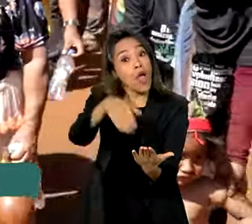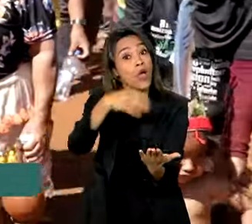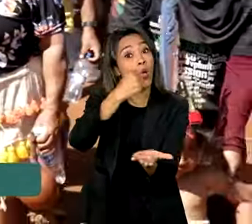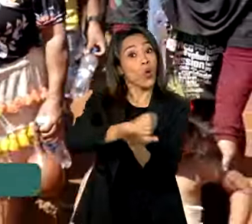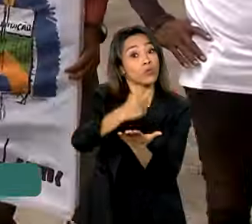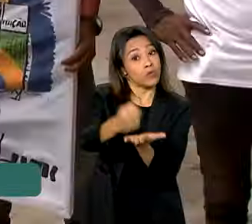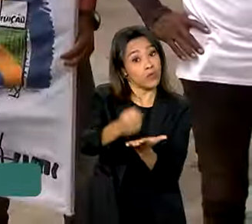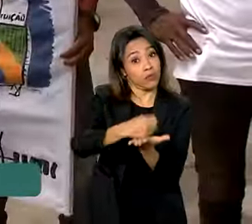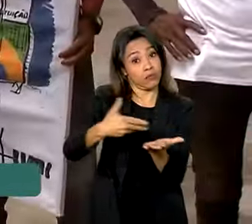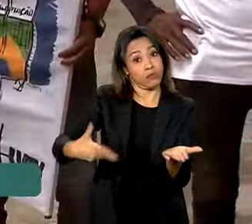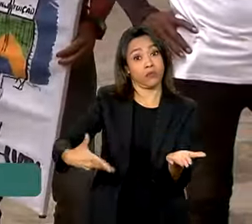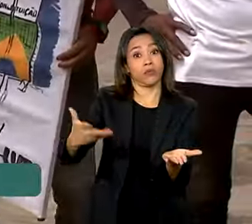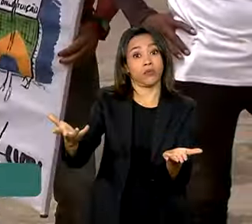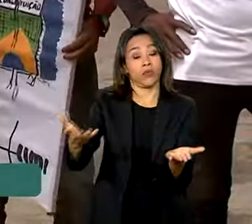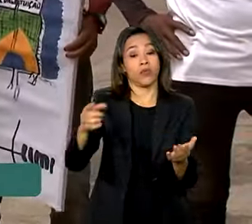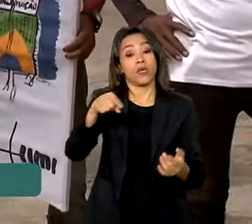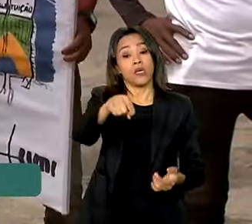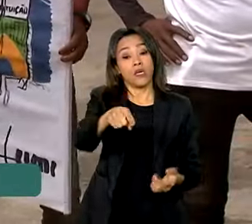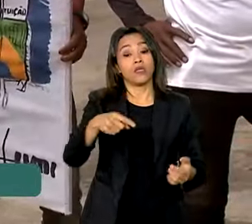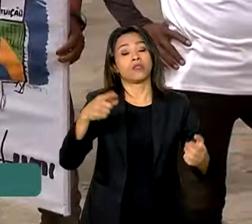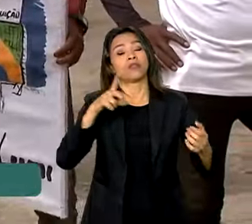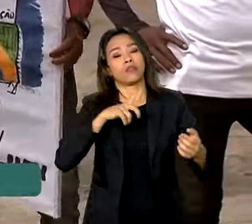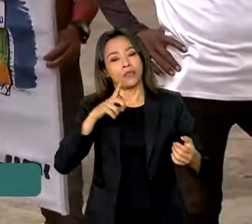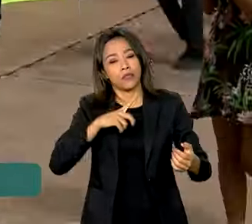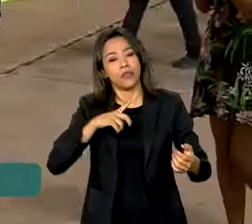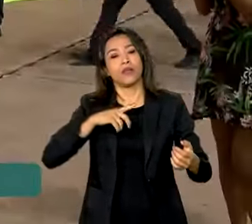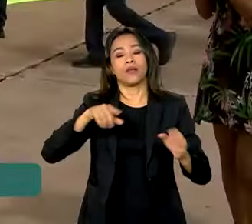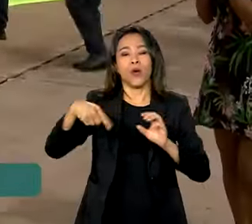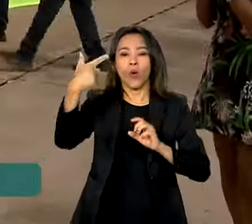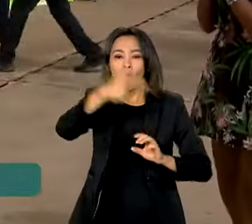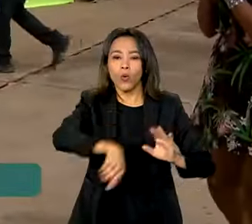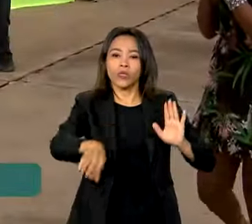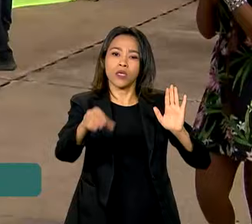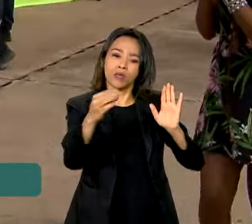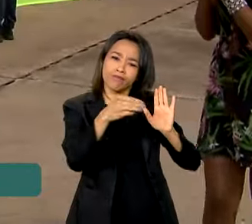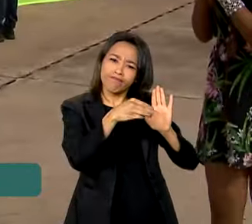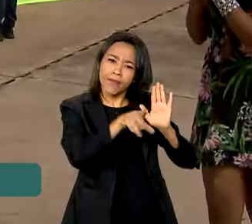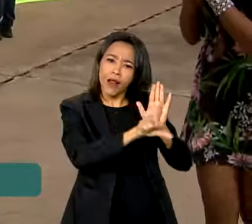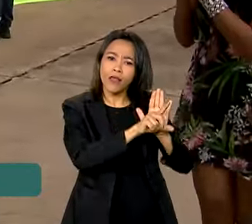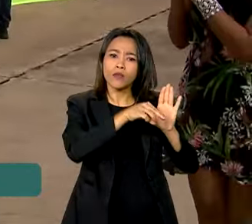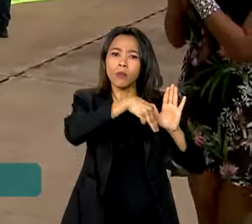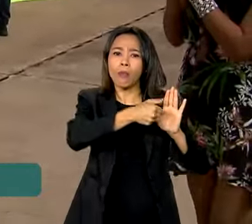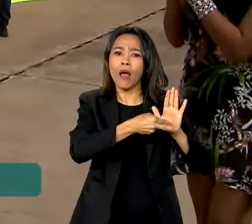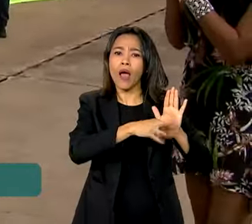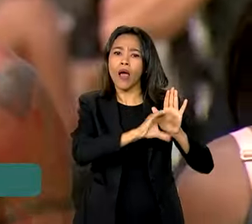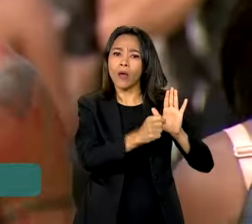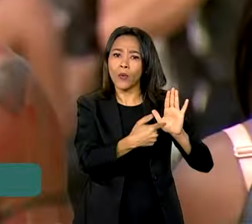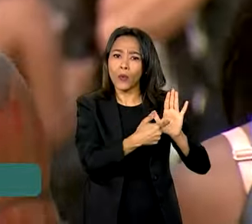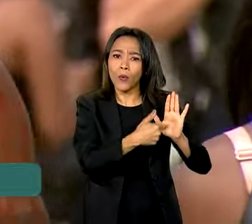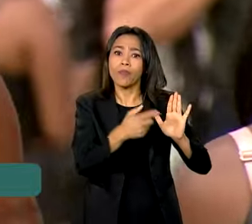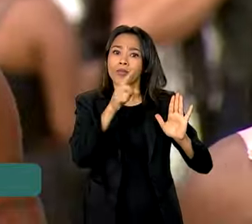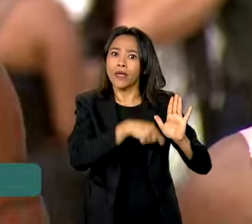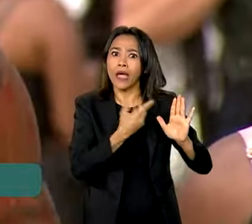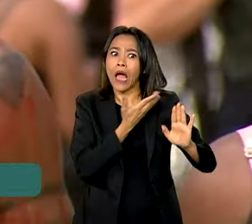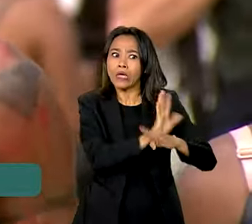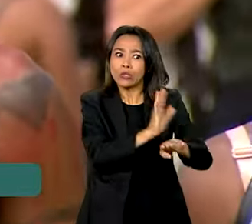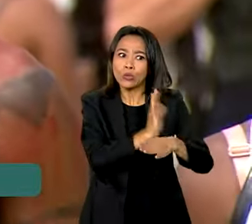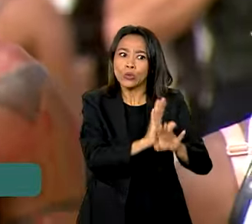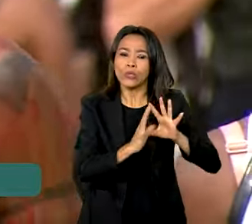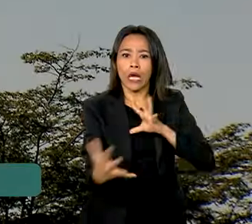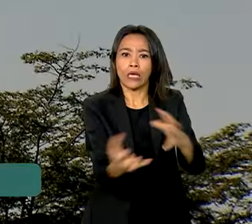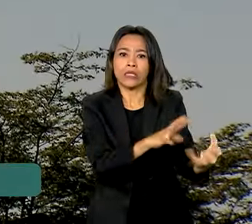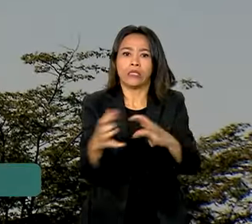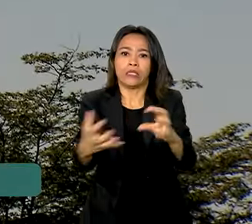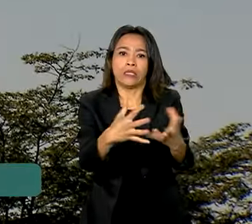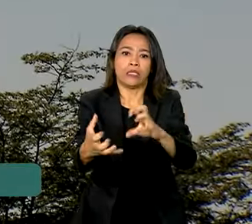terceiros. A questão envolvendo o marco temporal é apontada como um dos fatores que ajudam a intensificar os conflitos.